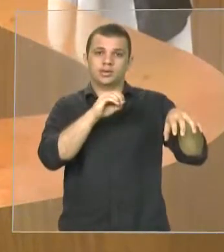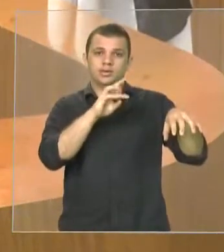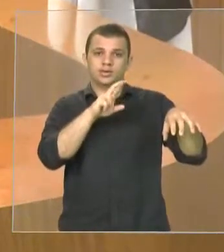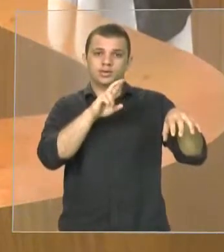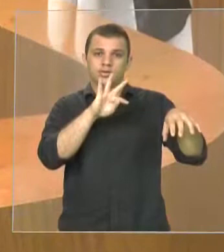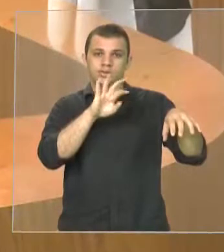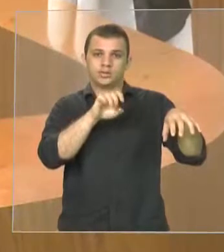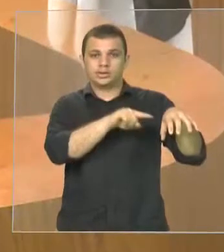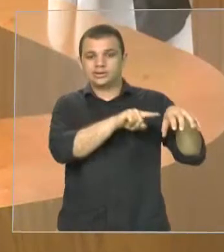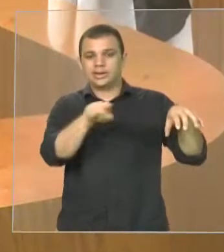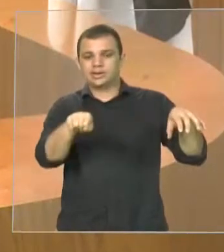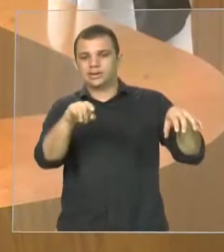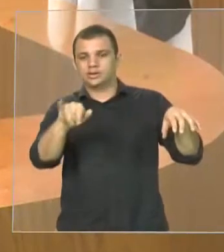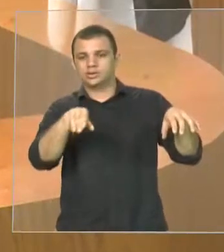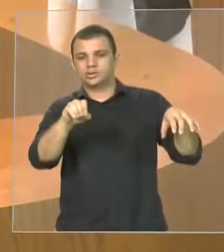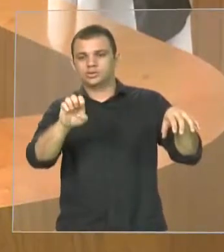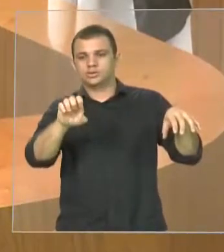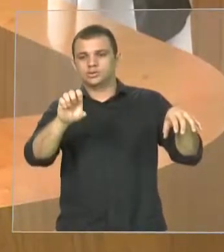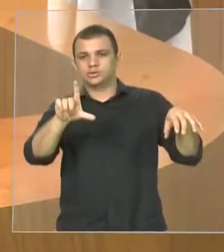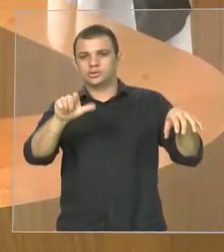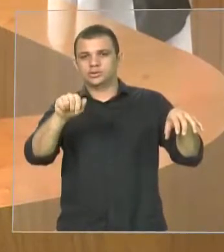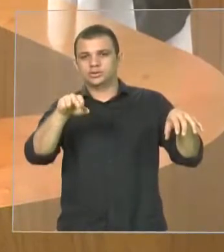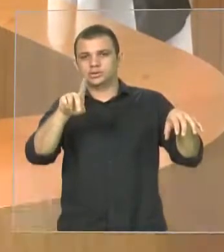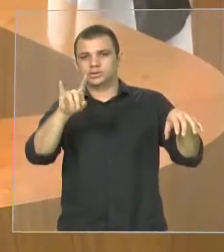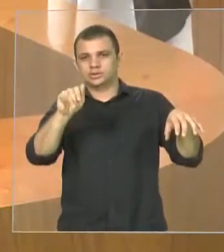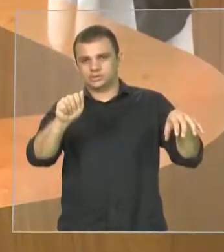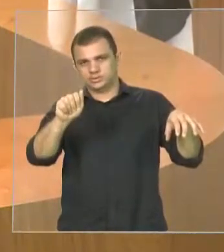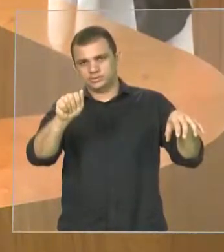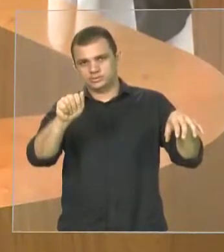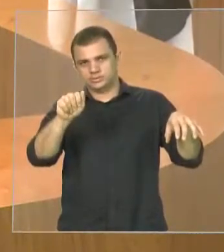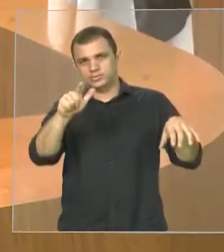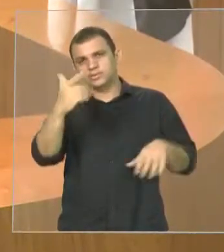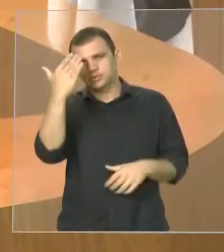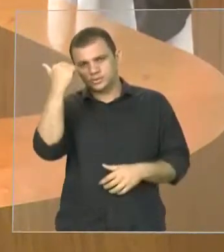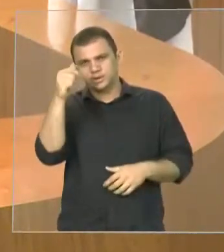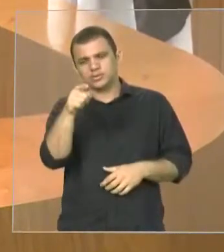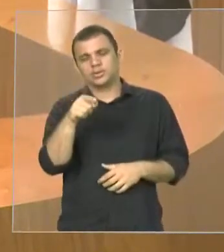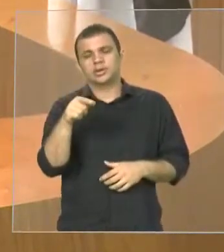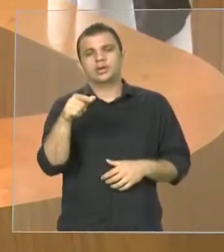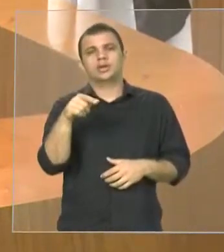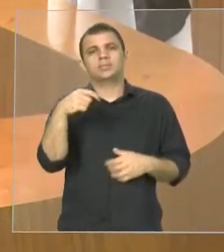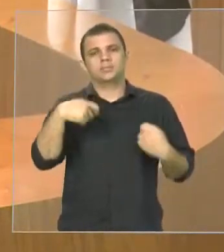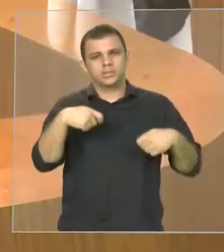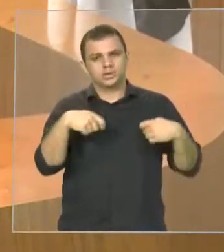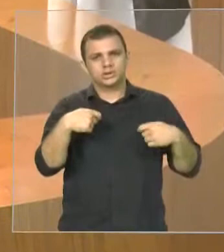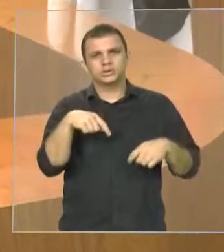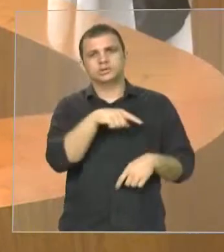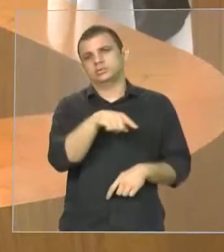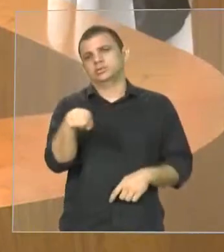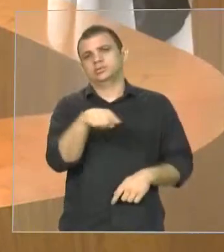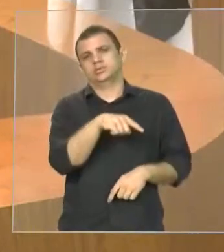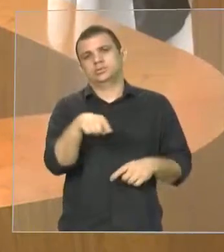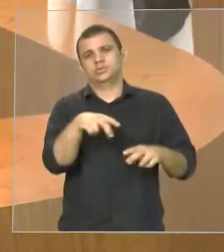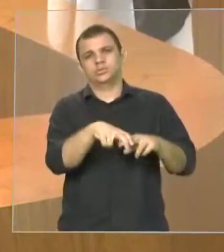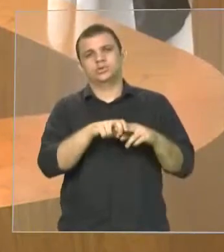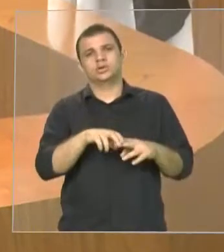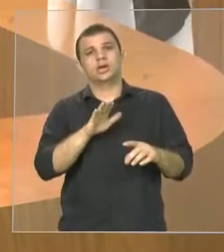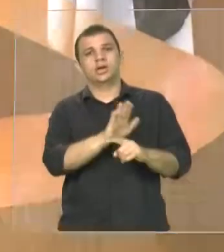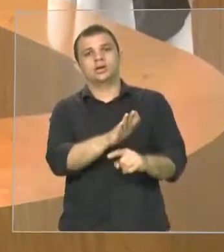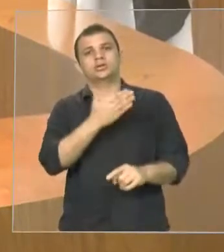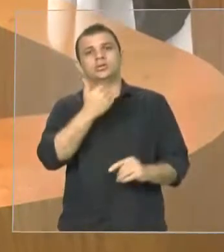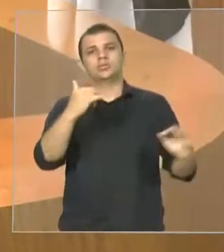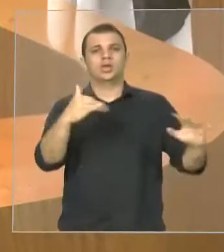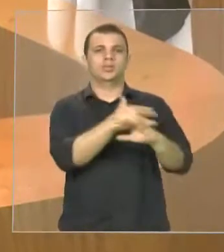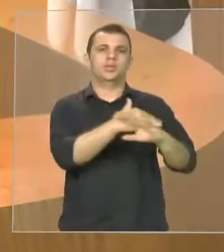solicitado ali na nossa região que vai melhorar bastante é o tráfego e o acesso das